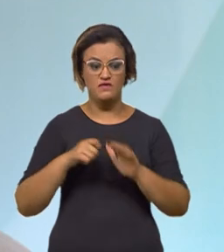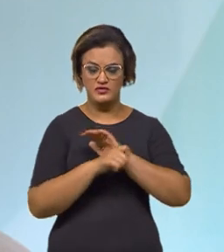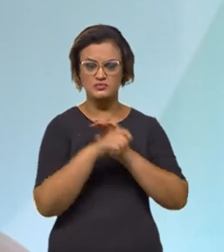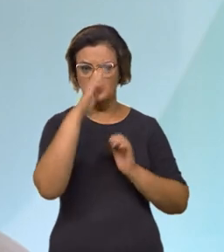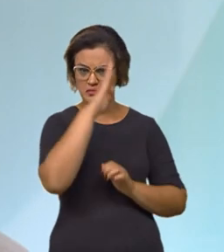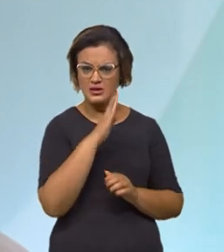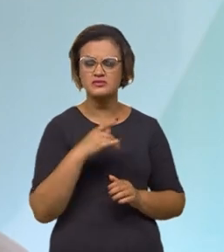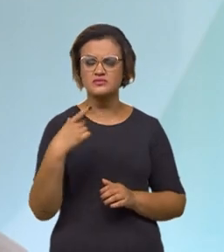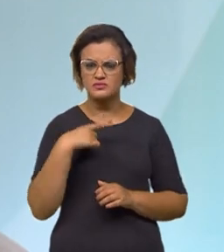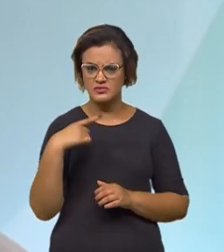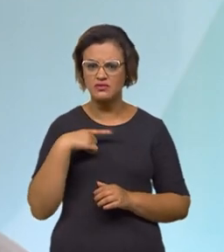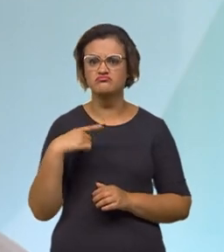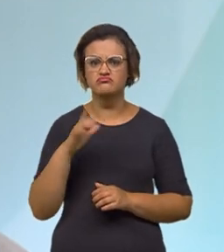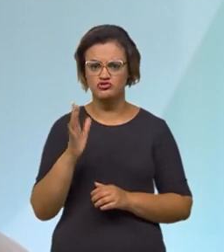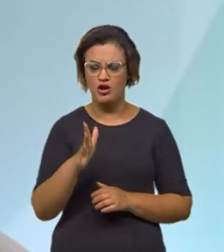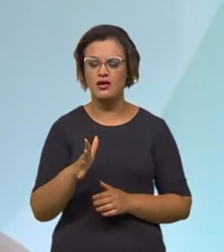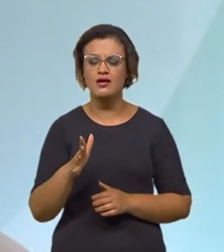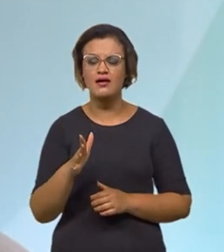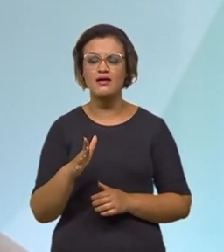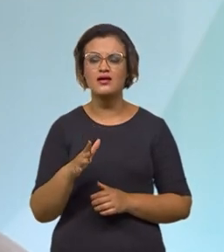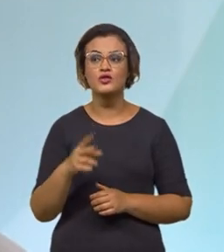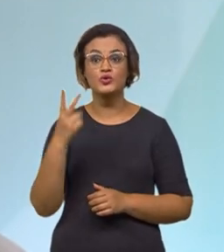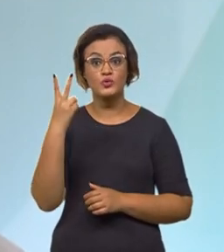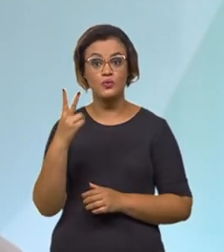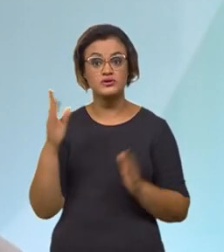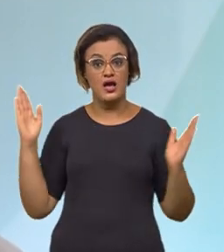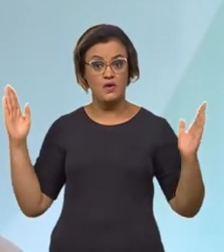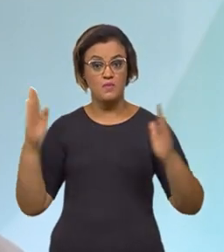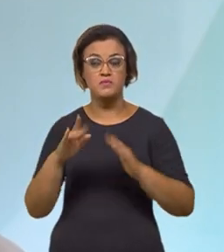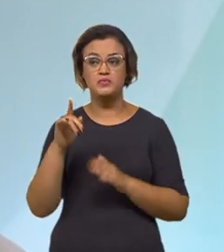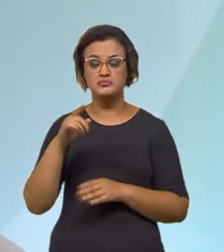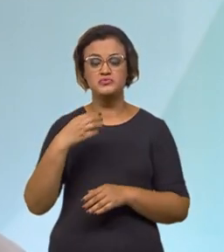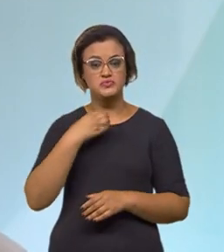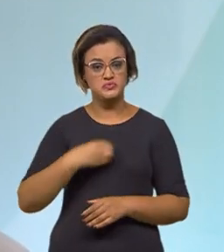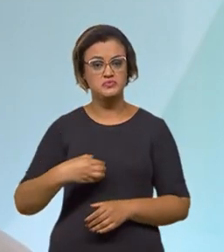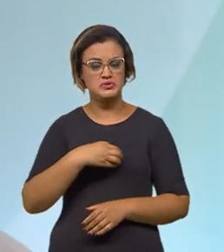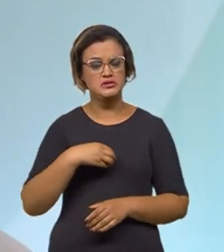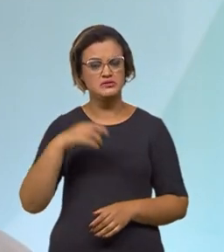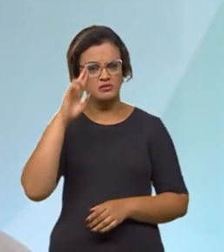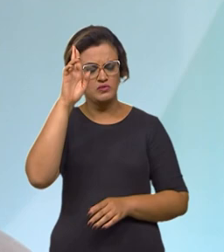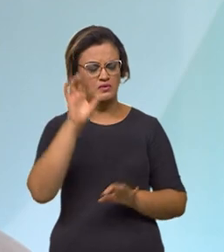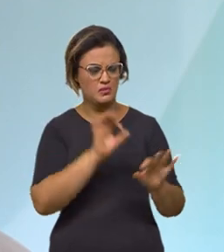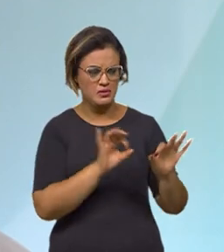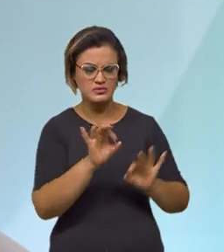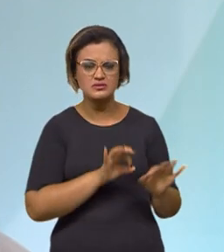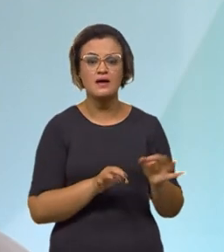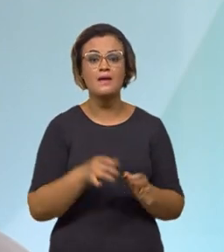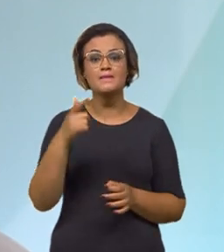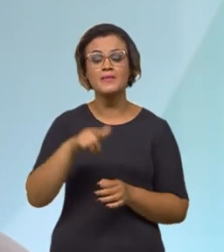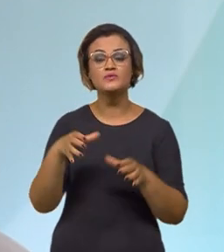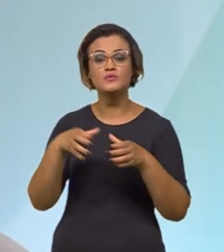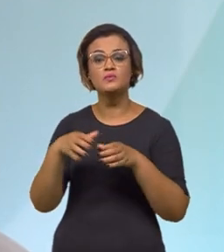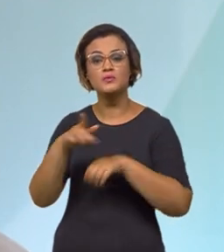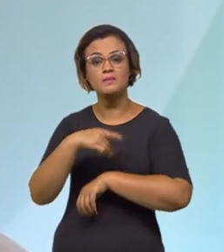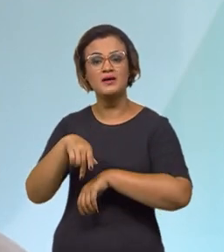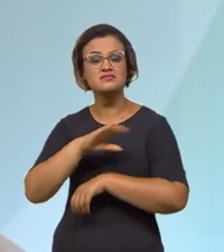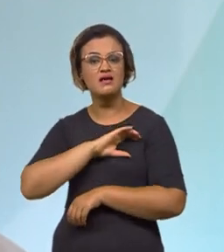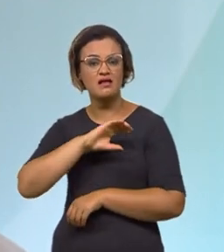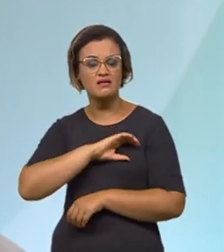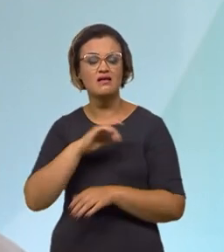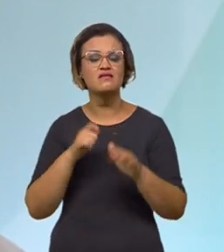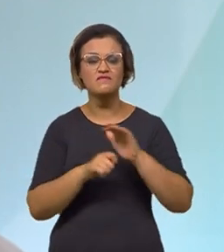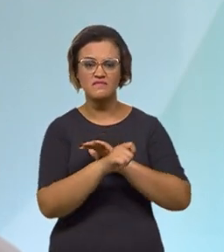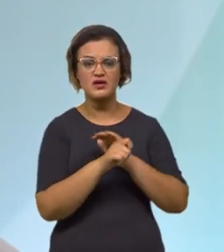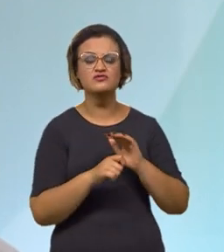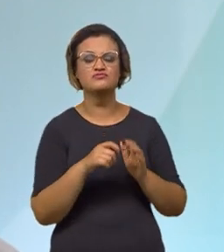pela Zurich Airport, opera dois aeroportos grandes aqui no país. Também tivemos com um grupo canadense, que também investe no Brasil,